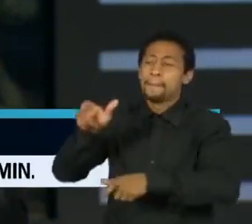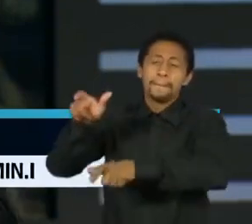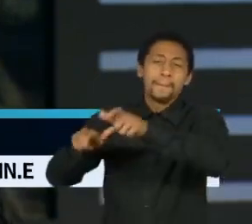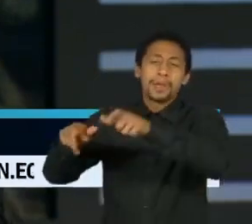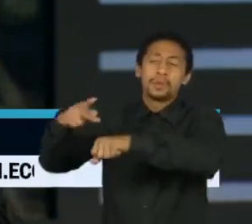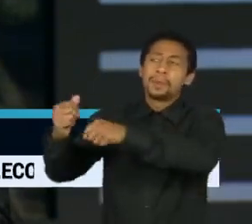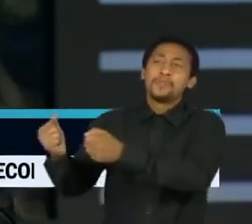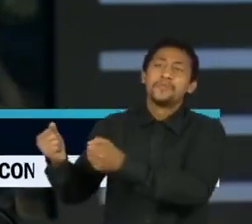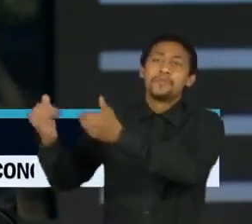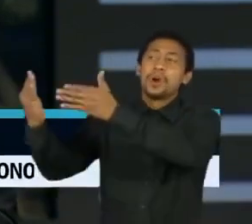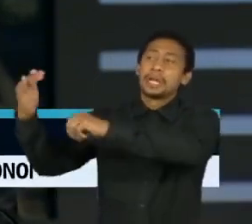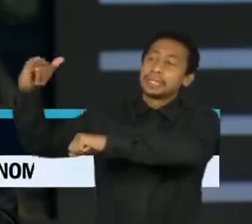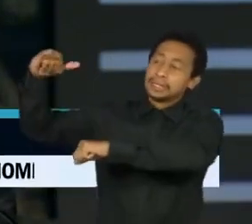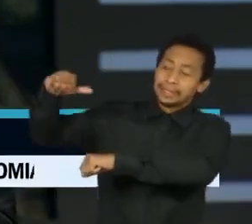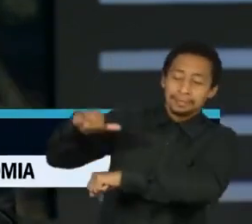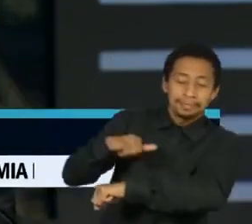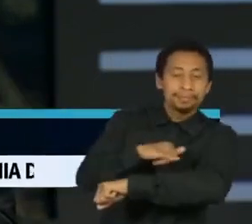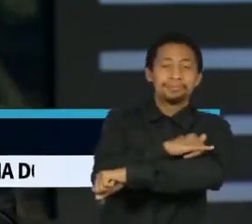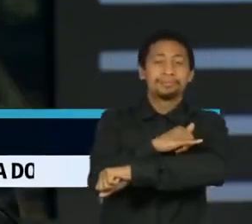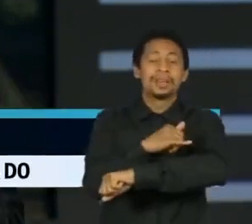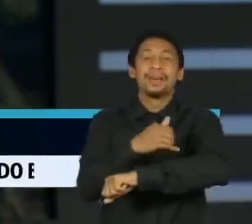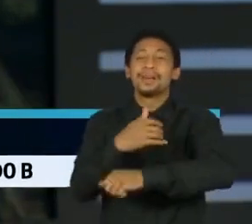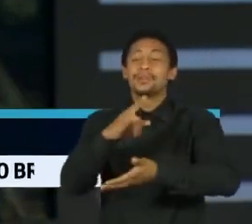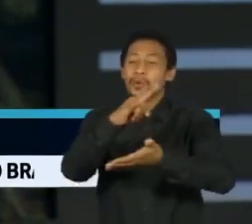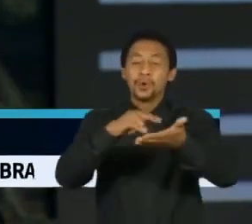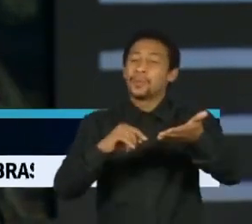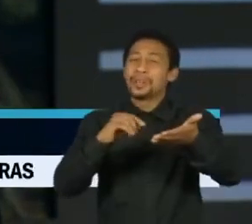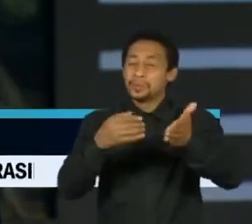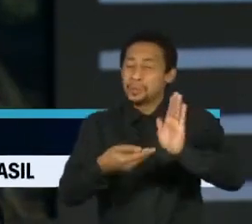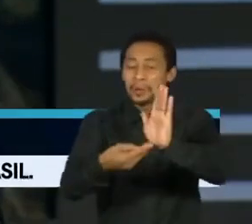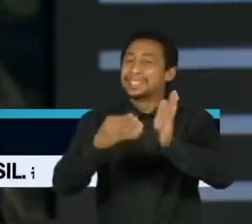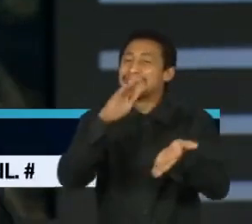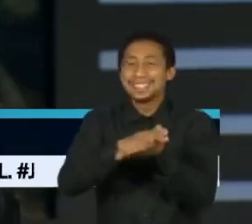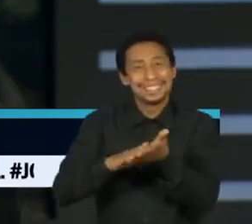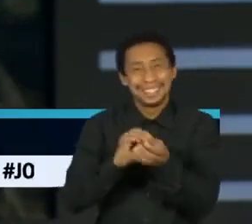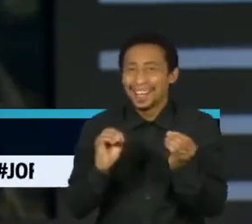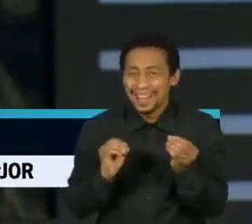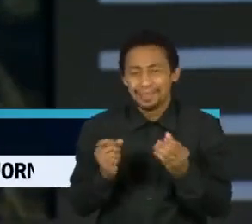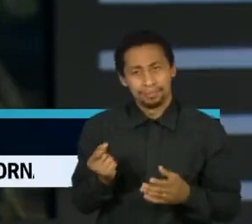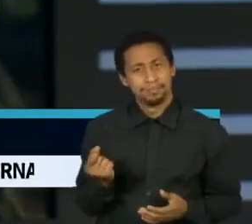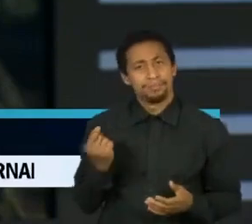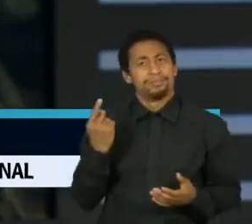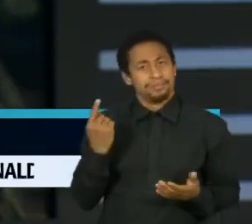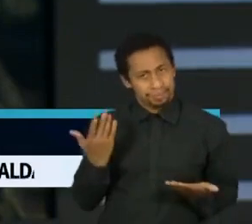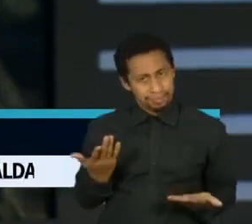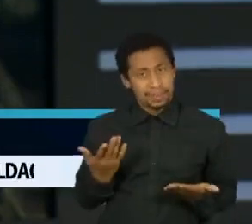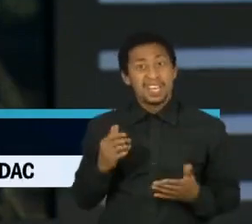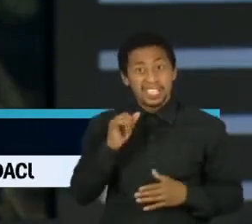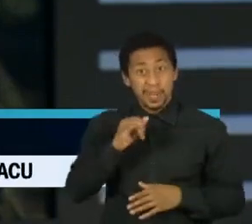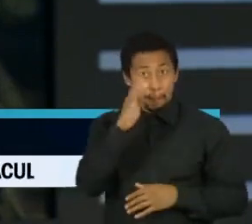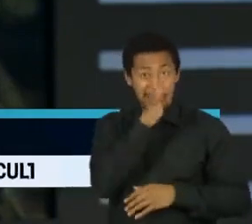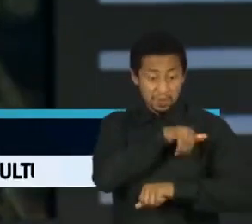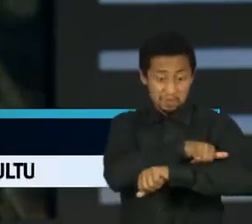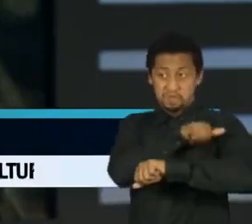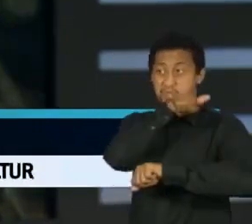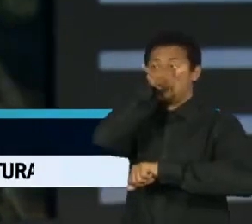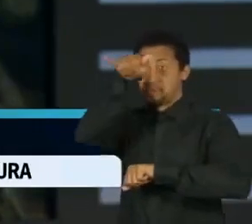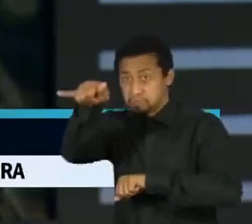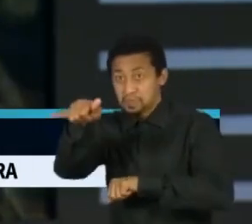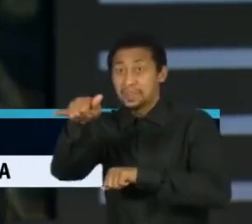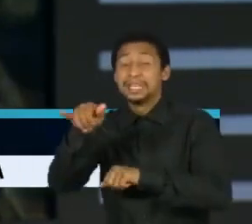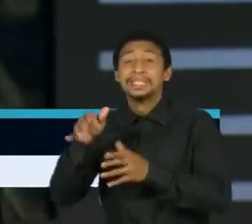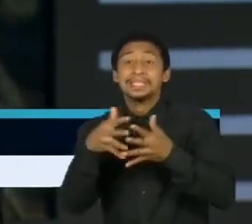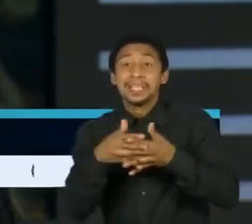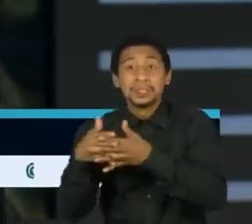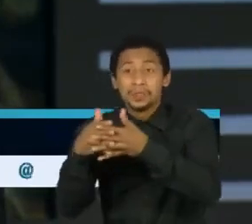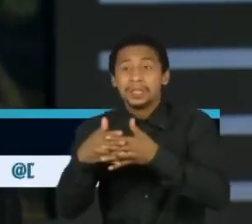que entrem no Brasil apresentem certificado de vacinação. É ridículo, você viaja para os Estados Unidos, precisa apresentar certificado de vacinação. Para chegar de